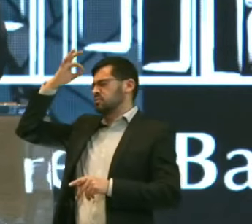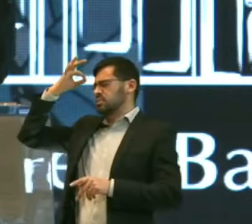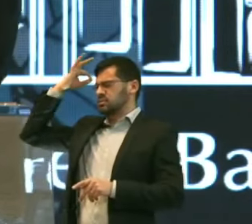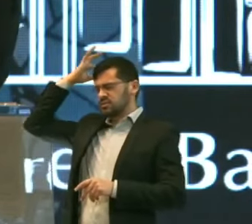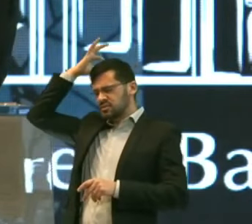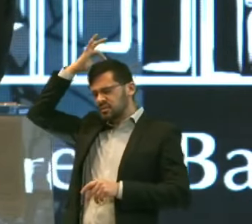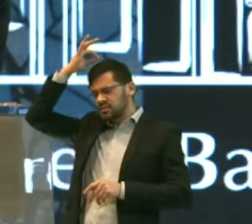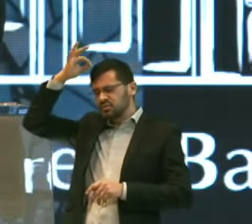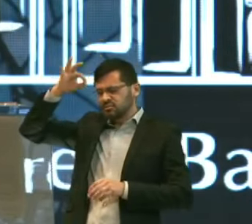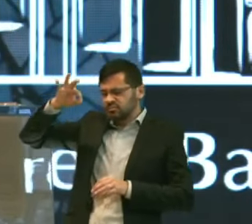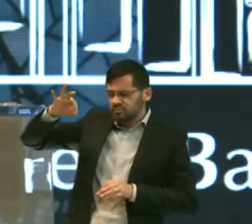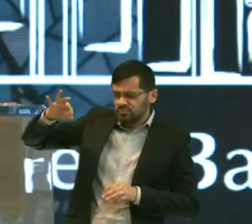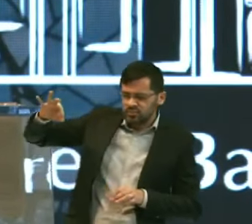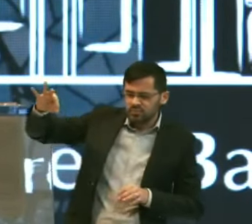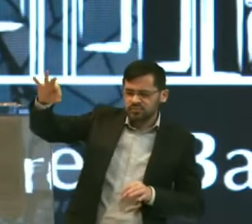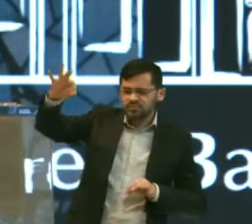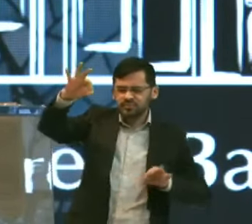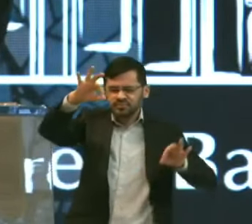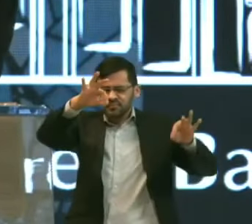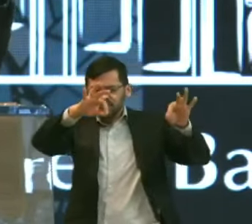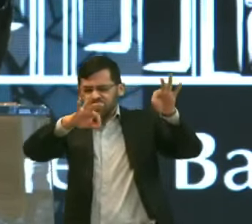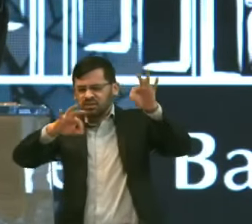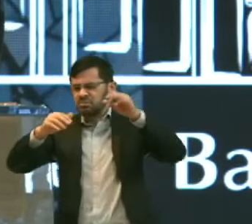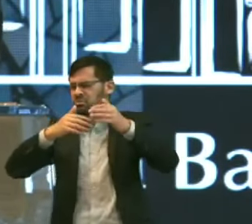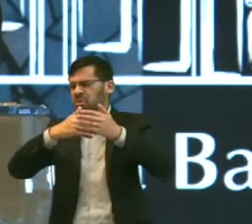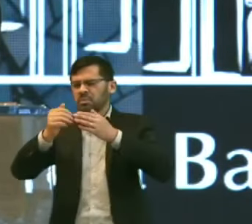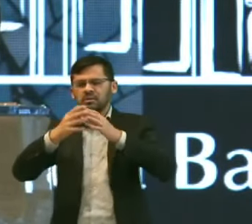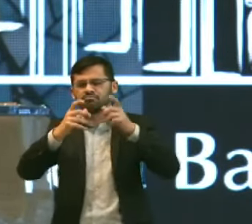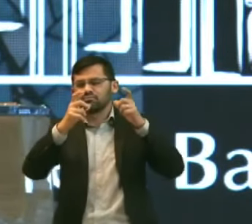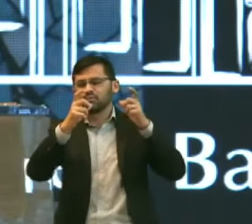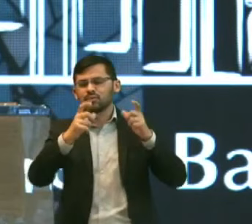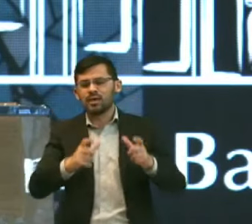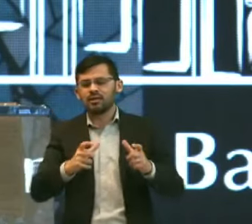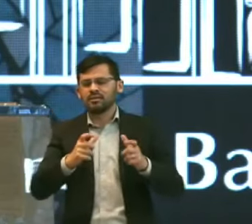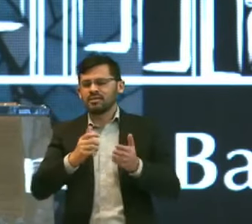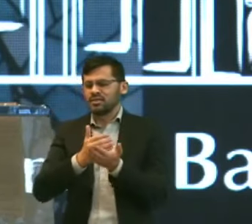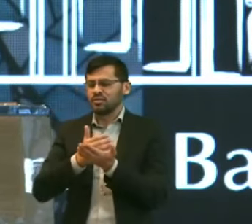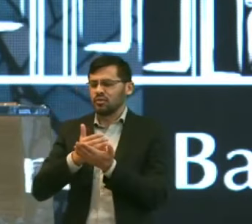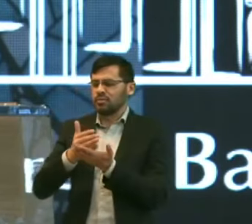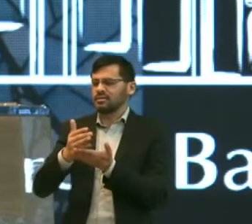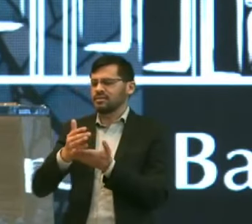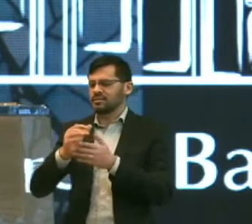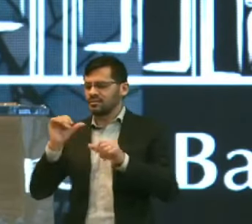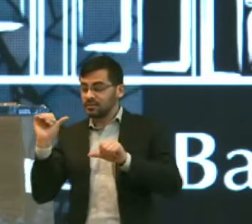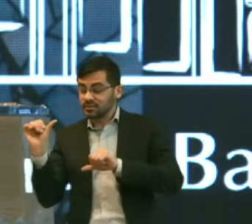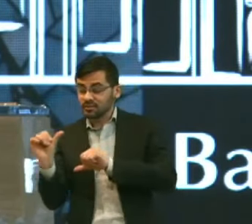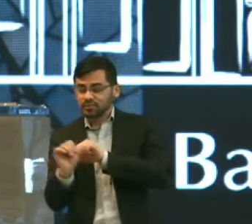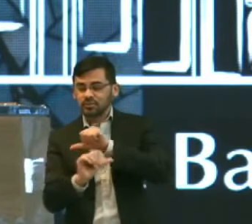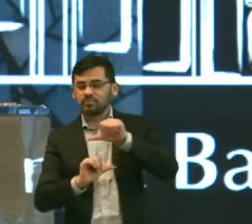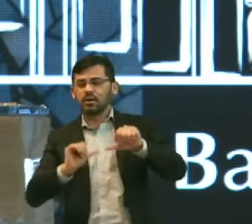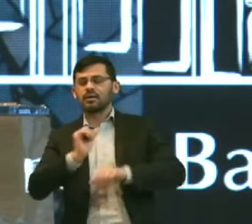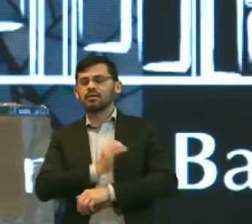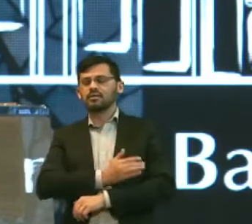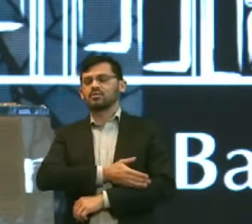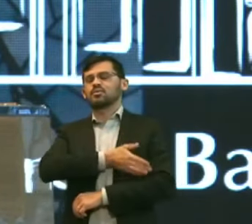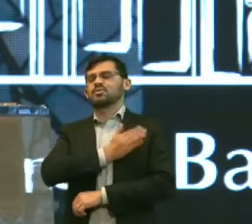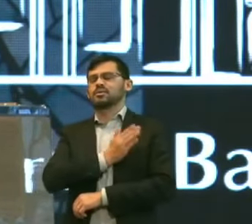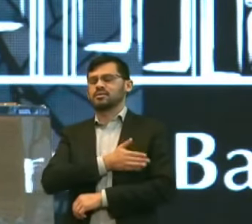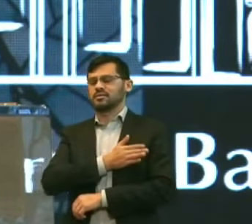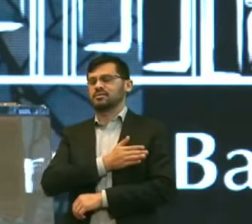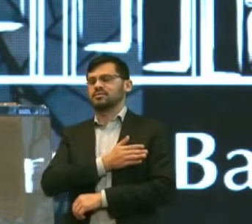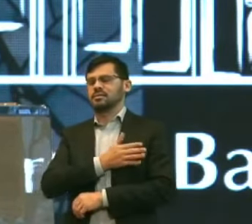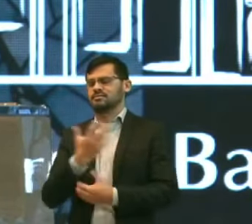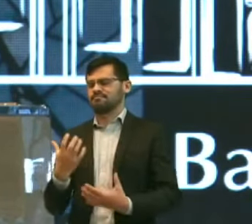Paire sobre cada Servo teu Em qualquer lugar E comece a despertar E despertar E despertar E